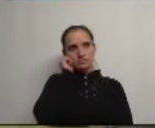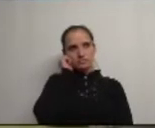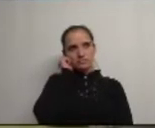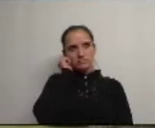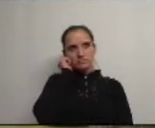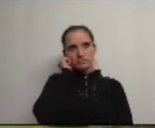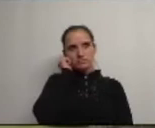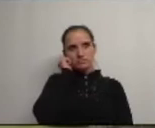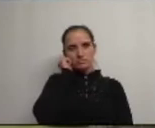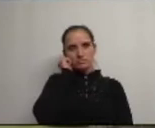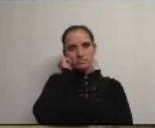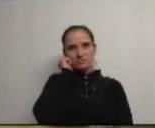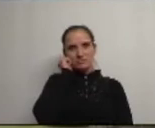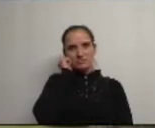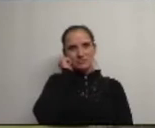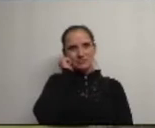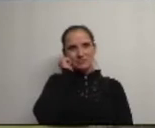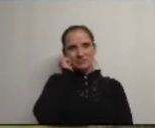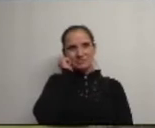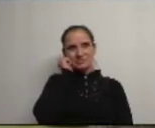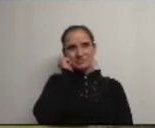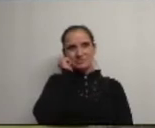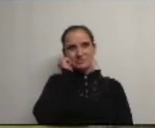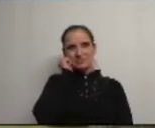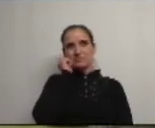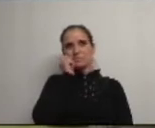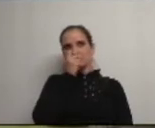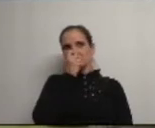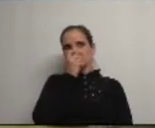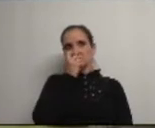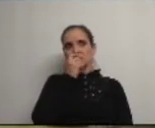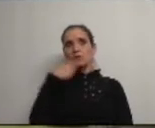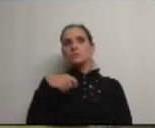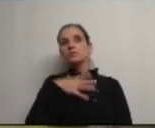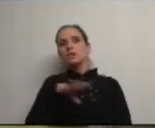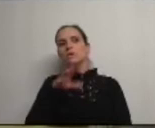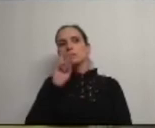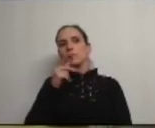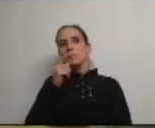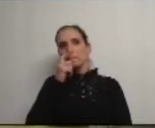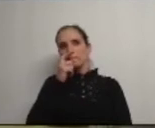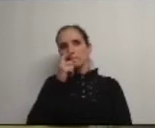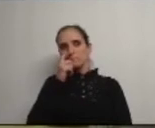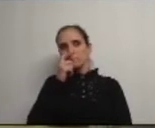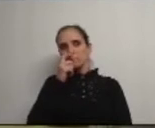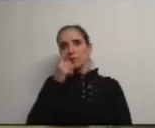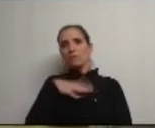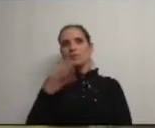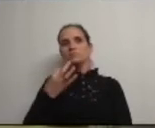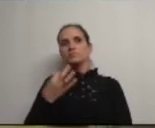presidente posso? tem mais perguntas senhor presidente a câmara tem pretendo usar da palavra pretendo sim senhor presidente